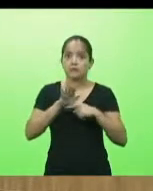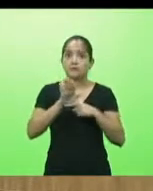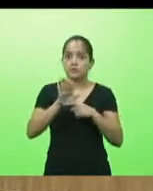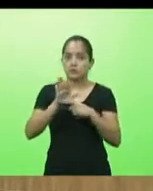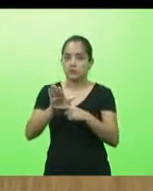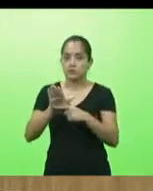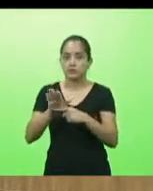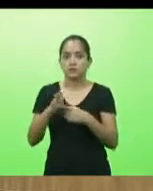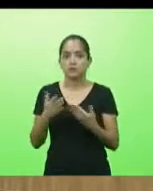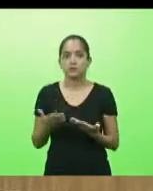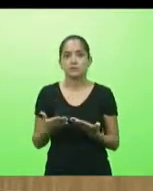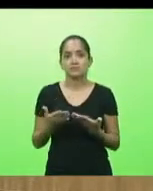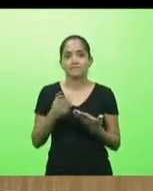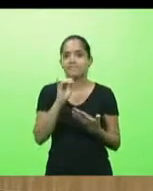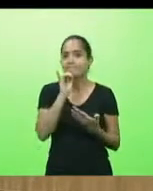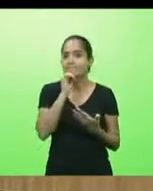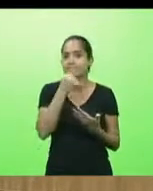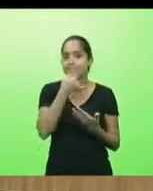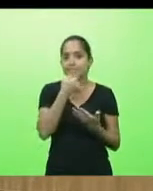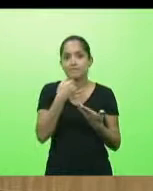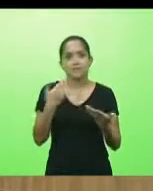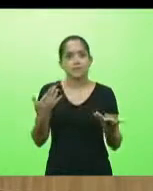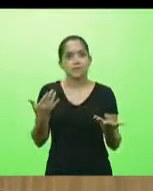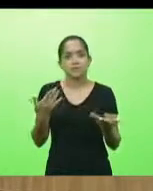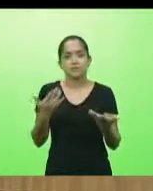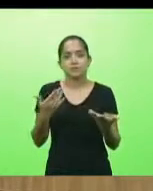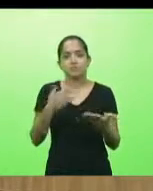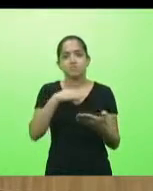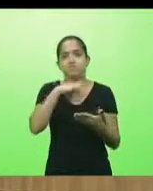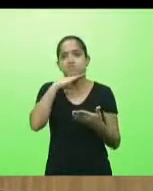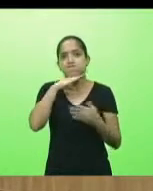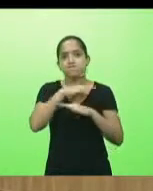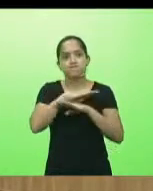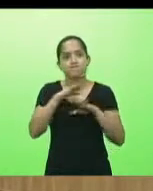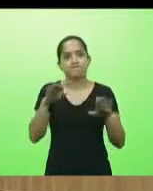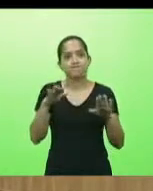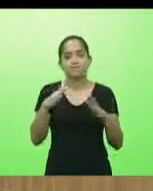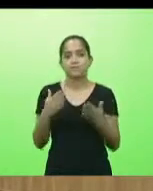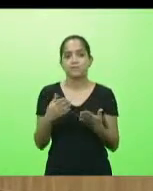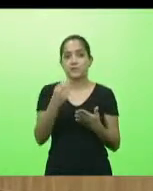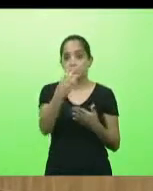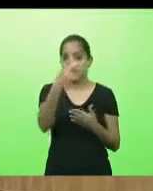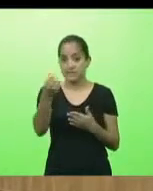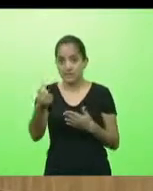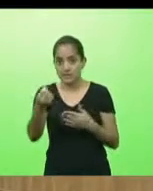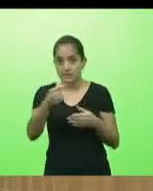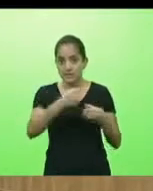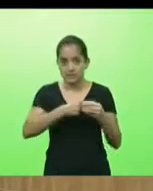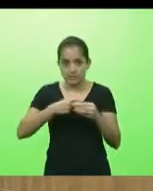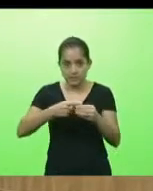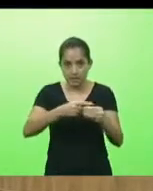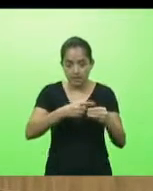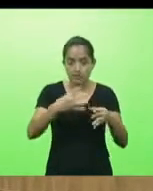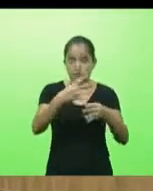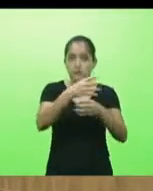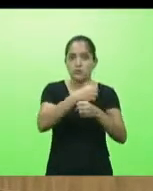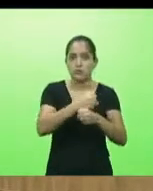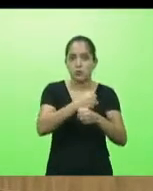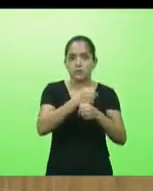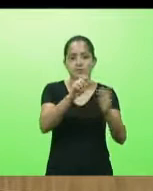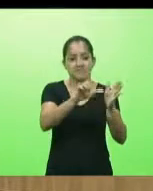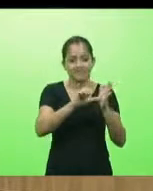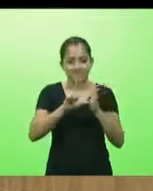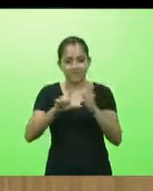Infelizmente não tem mais como suportar. São 26 cidades no oeste de Santa Catarina com estabelecimentos